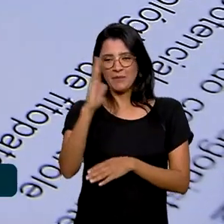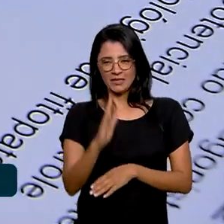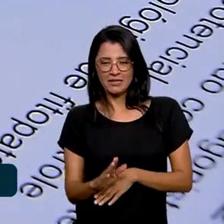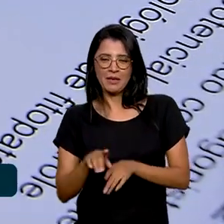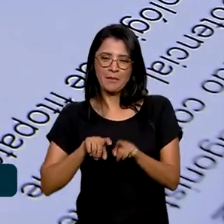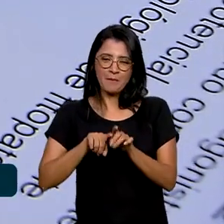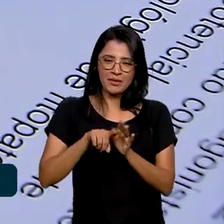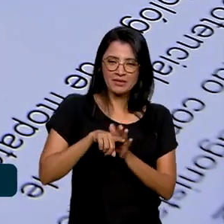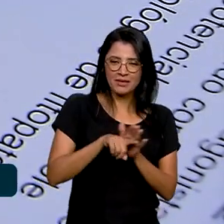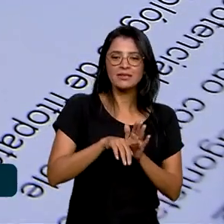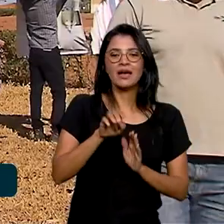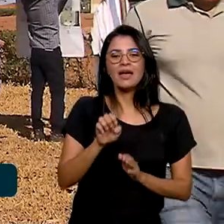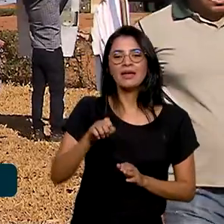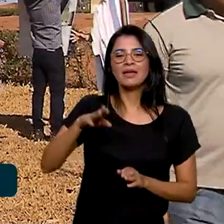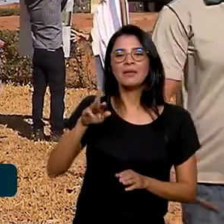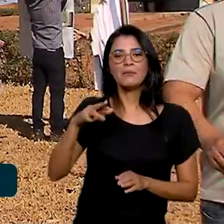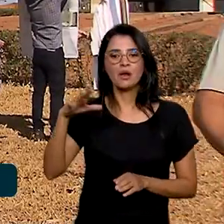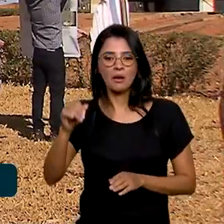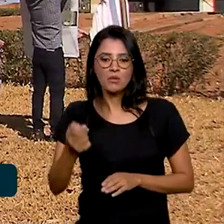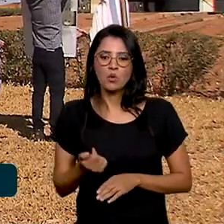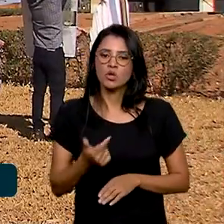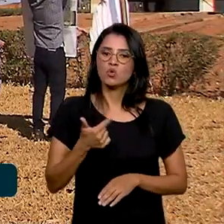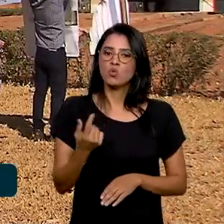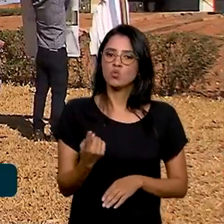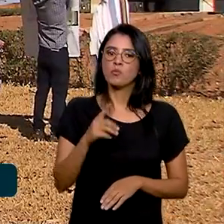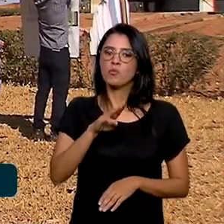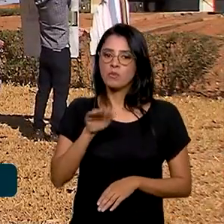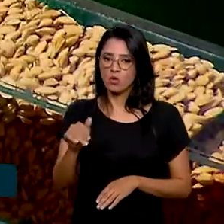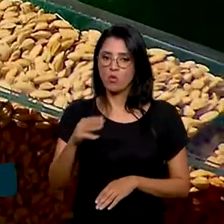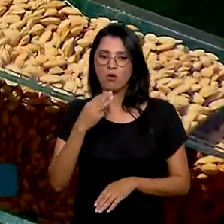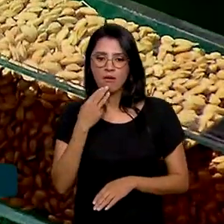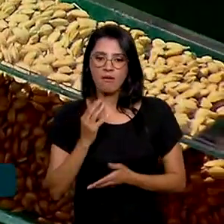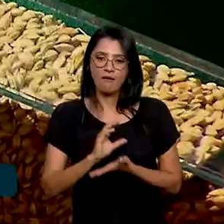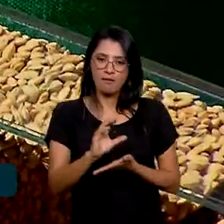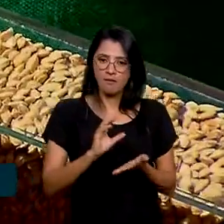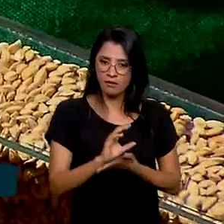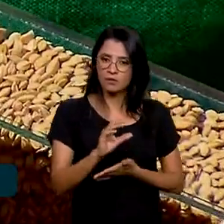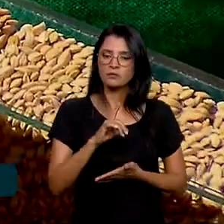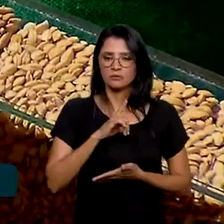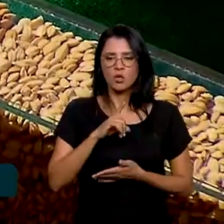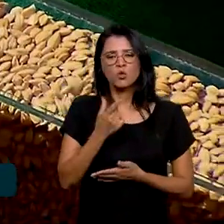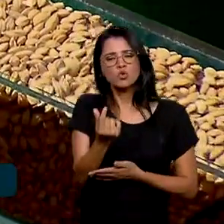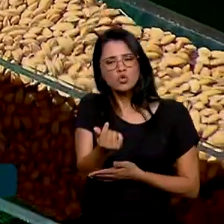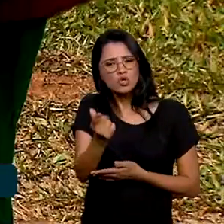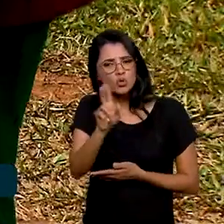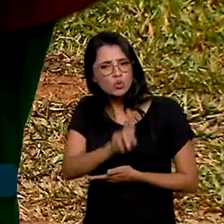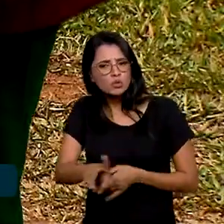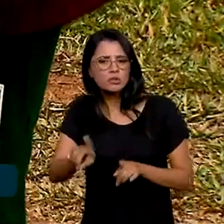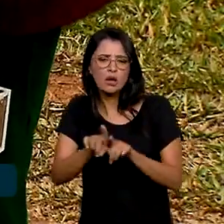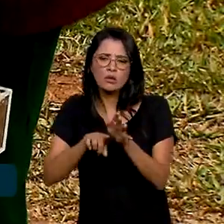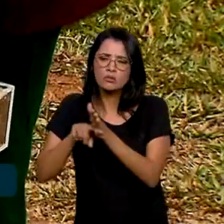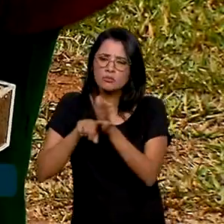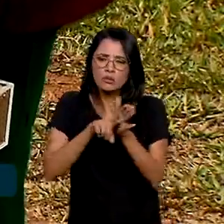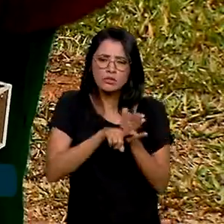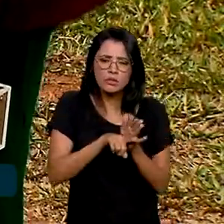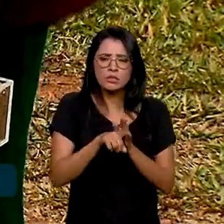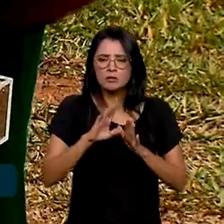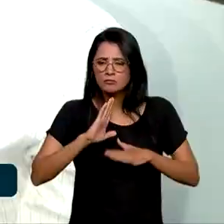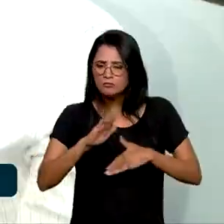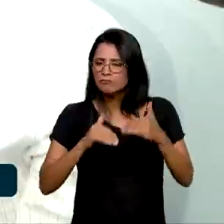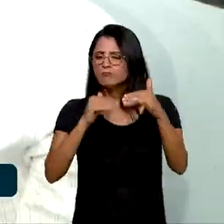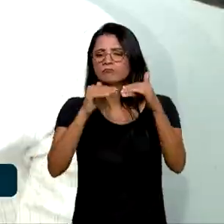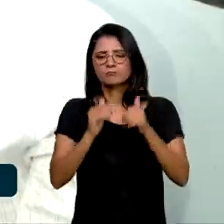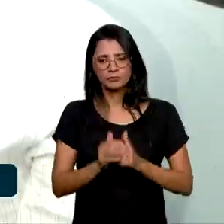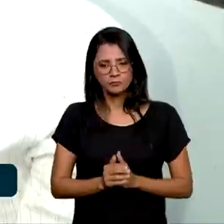quase um bilhão de reais em investimentos previstos pelo PAC. E que grande parte do dinheiro será usado em pesquisa e desenvolvimento.